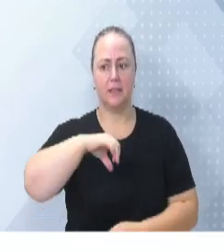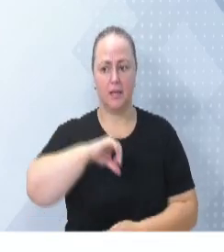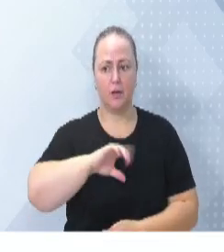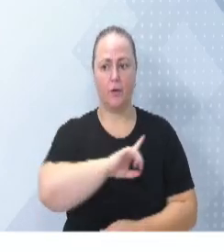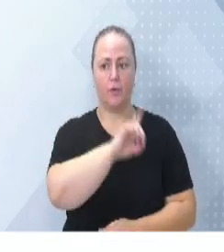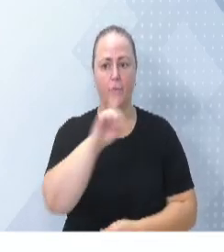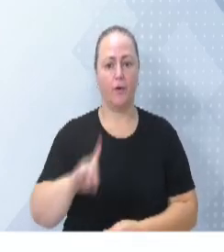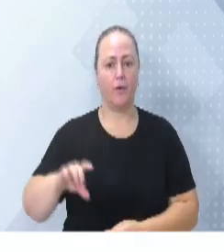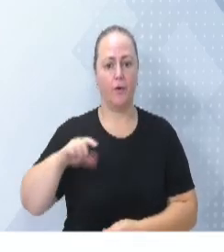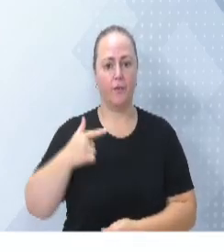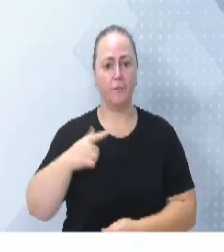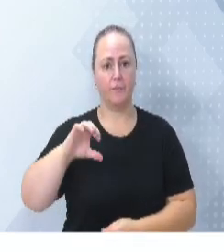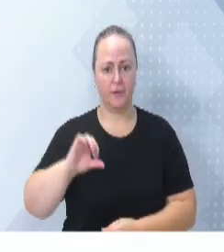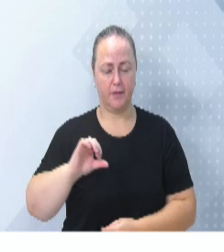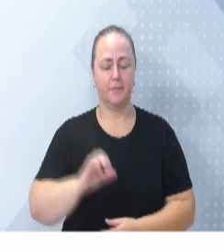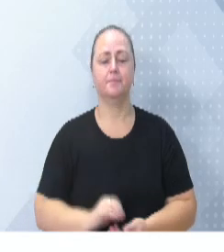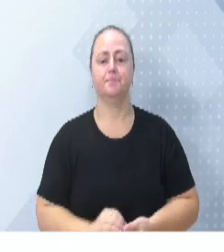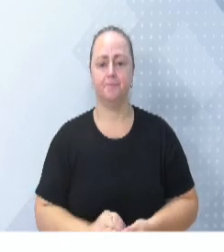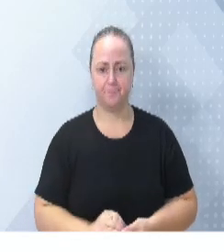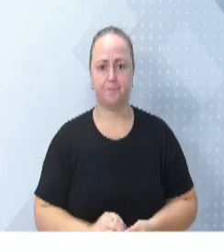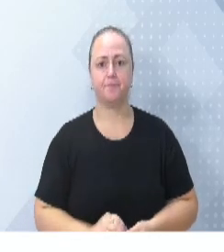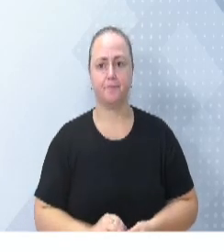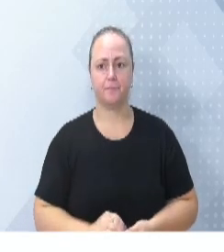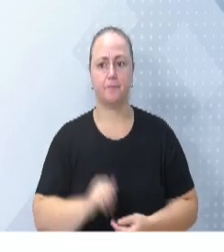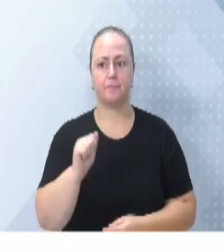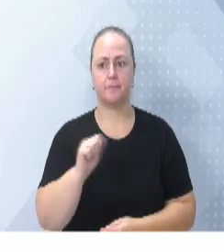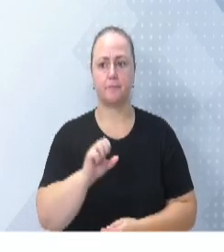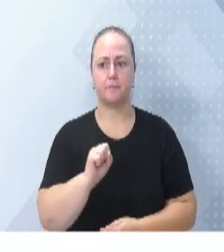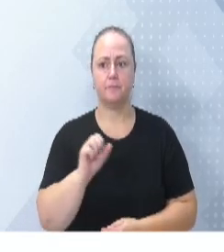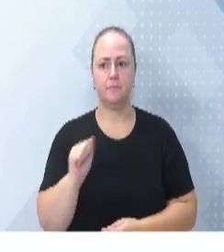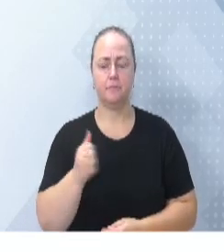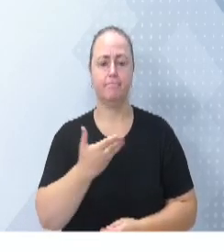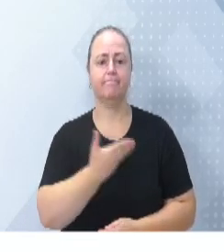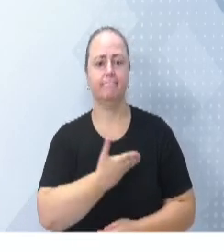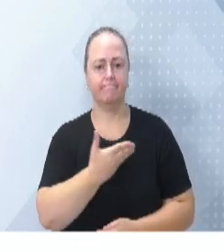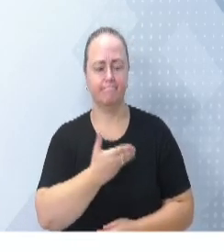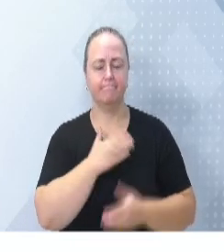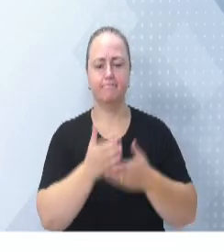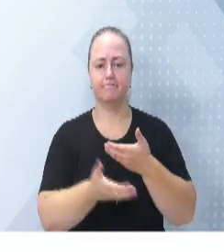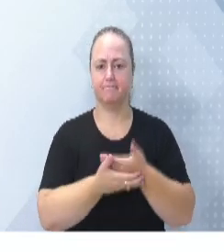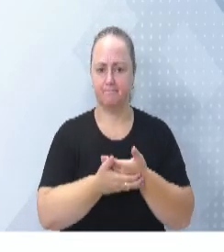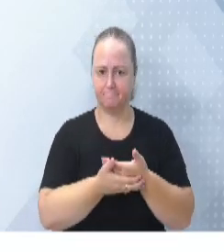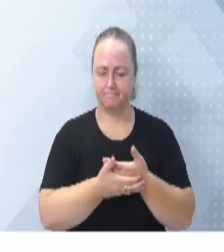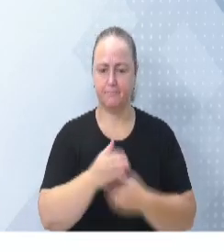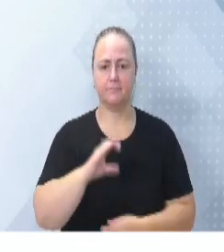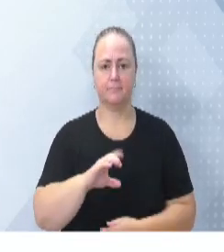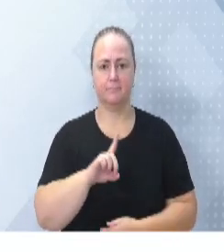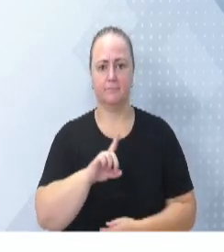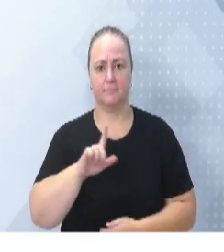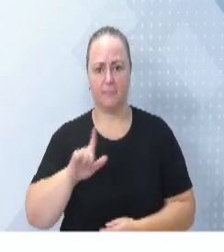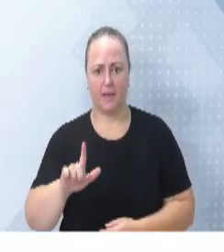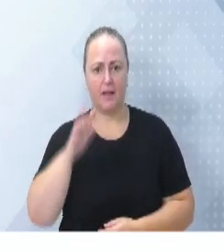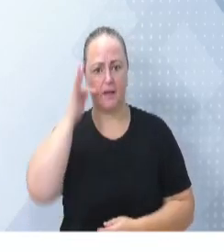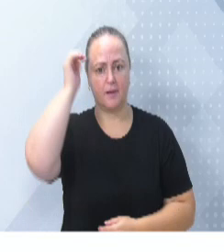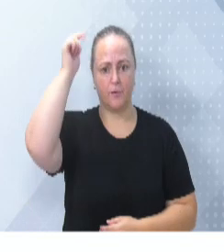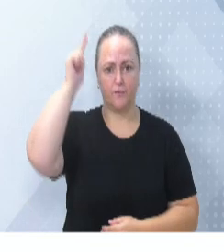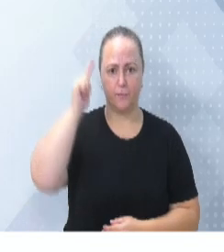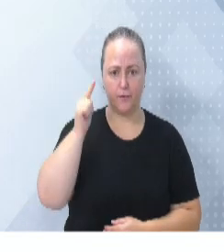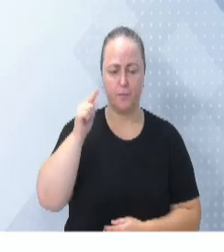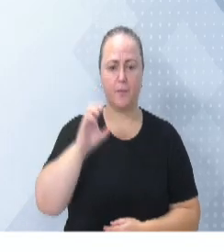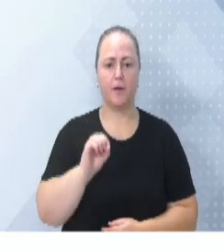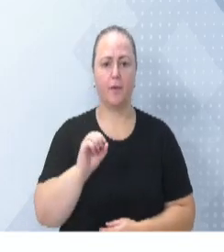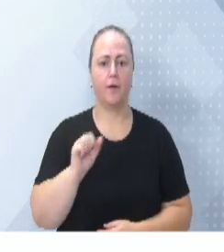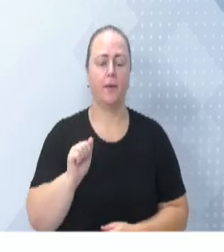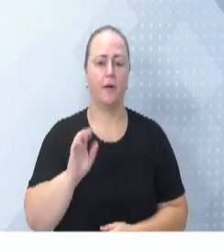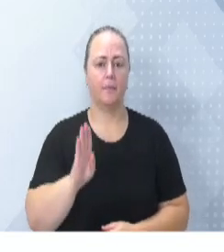importante, até porque iniciou em Blumenau, a ASA, que a Associação de Amigos do Hospital Santo Antônio, o CDL, a FURB, a OAB,